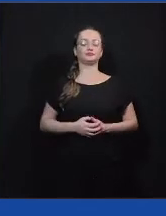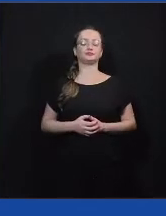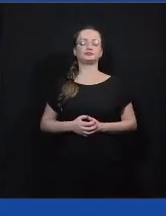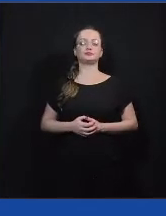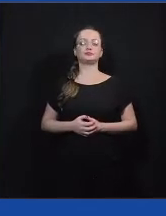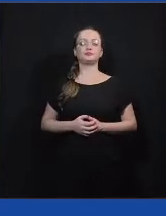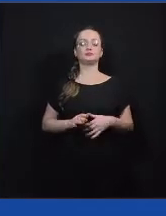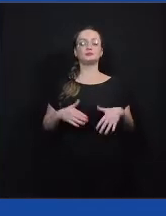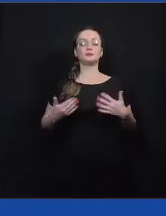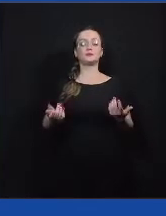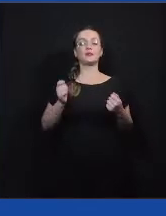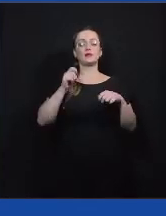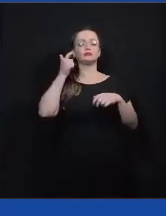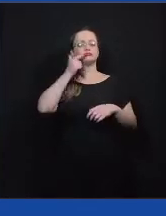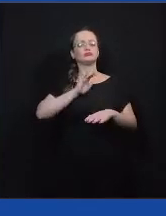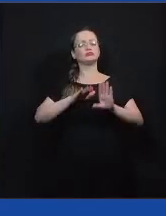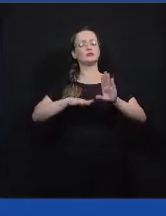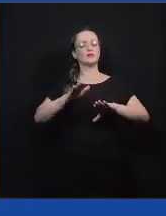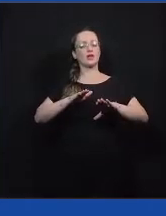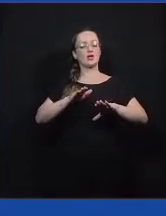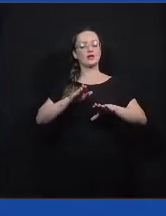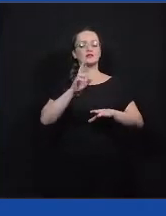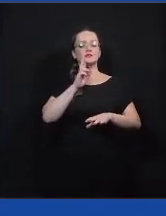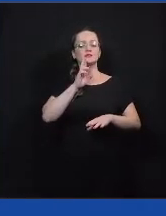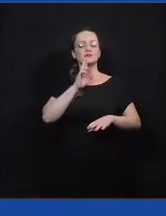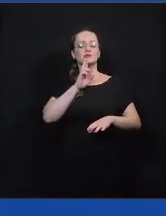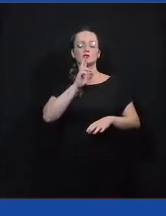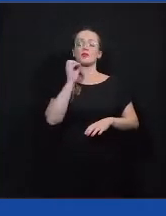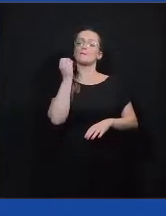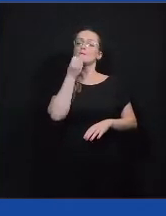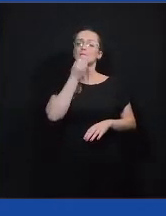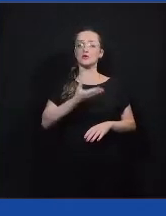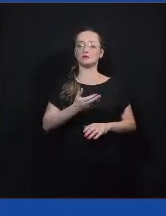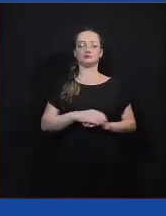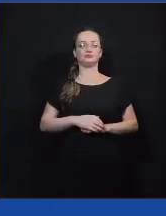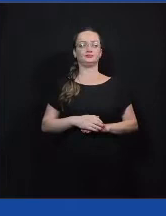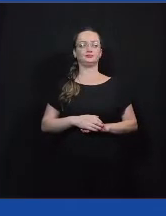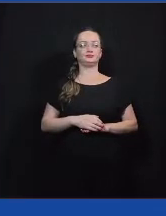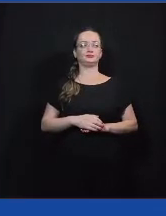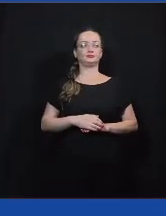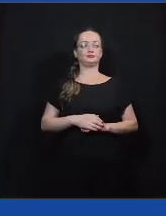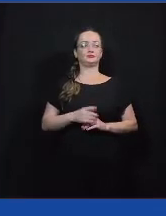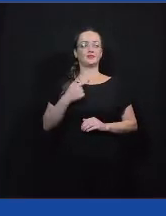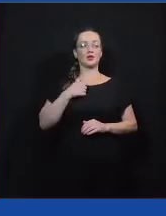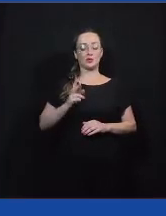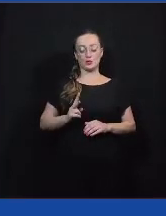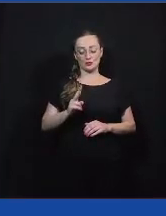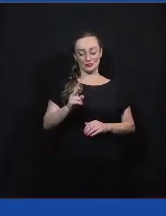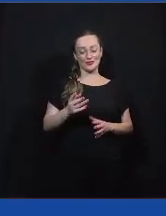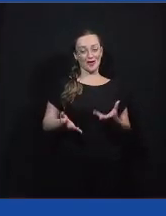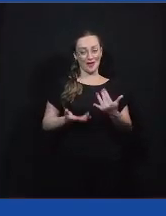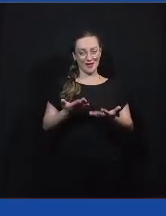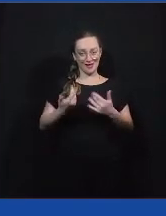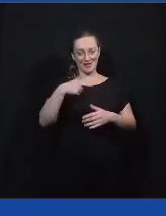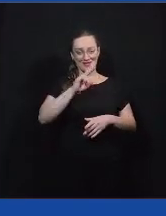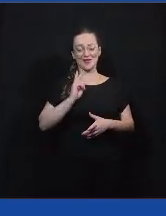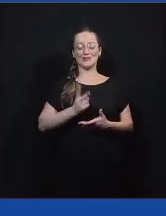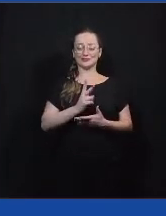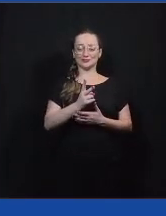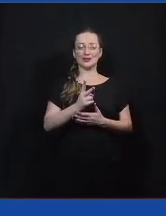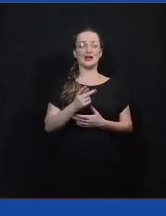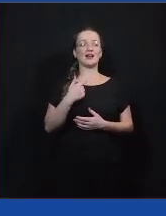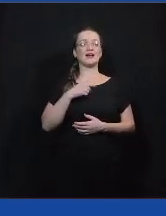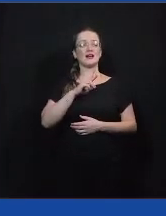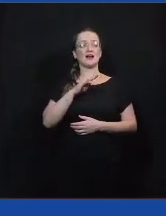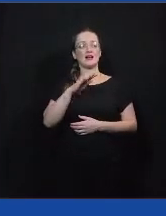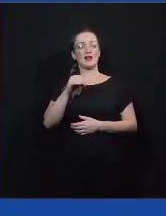talvez a gente consiga bons resultados. Eu queria colocar vocês na fogueira mais um pouquinho. Como a Rafa não respondeu a última pergunta, eu vou